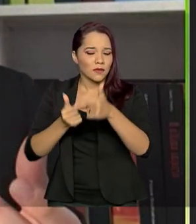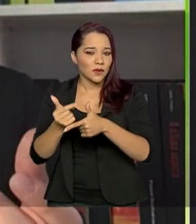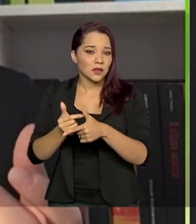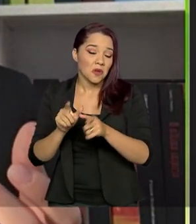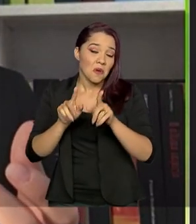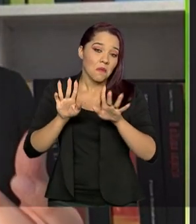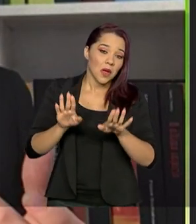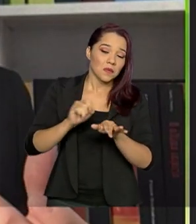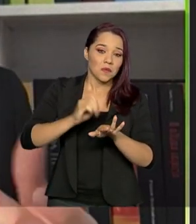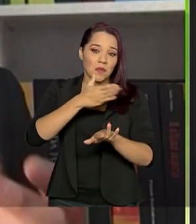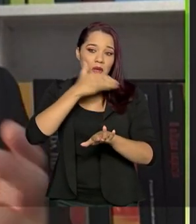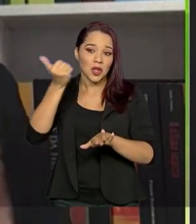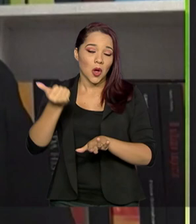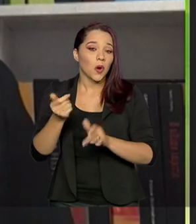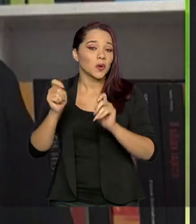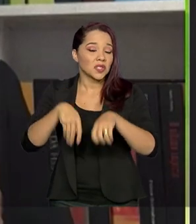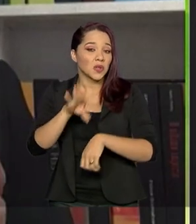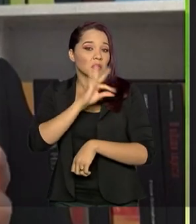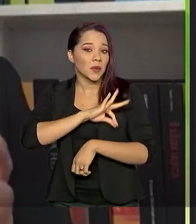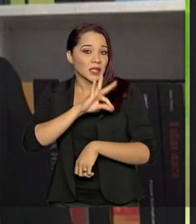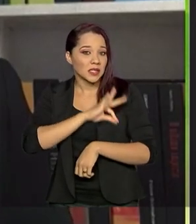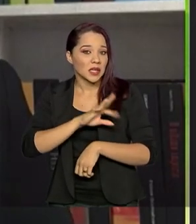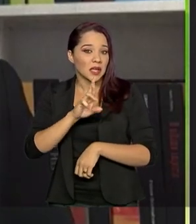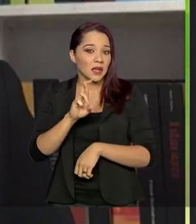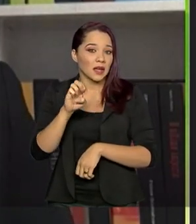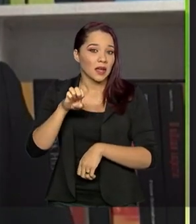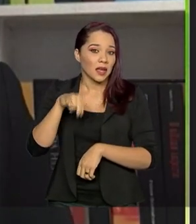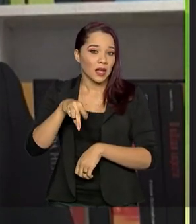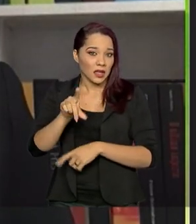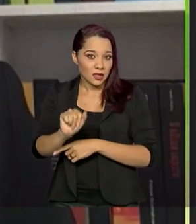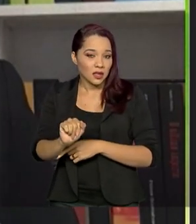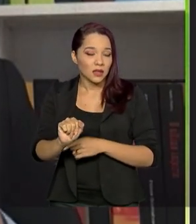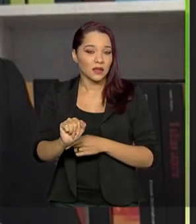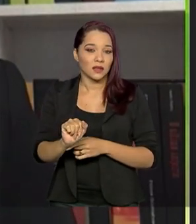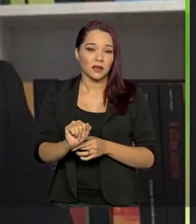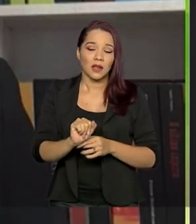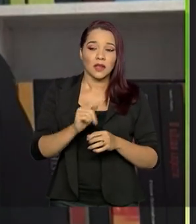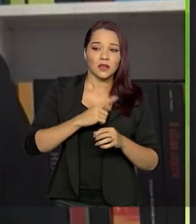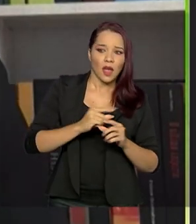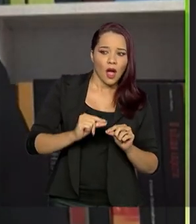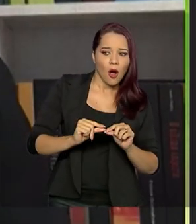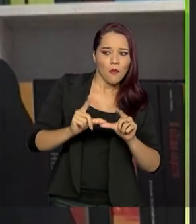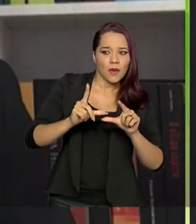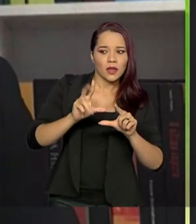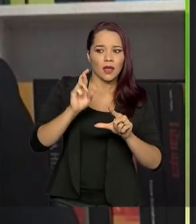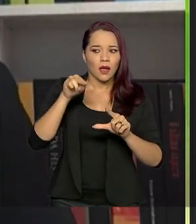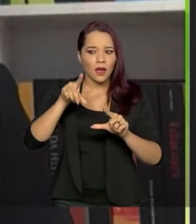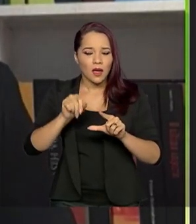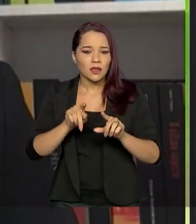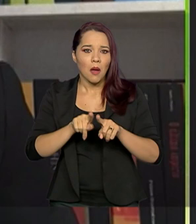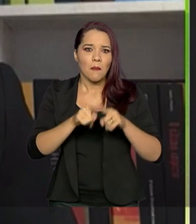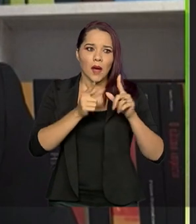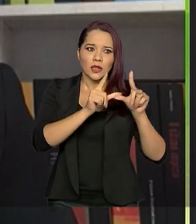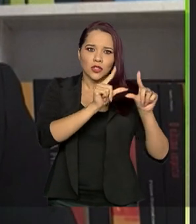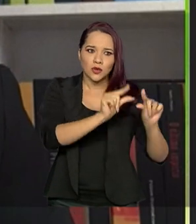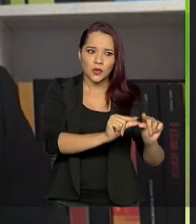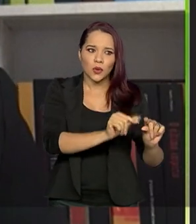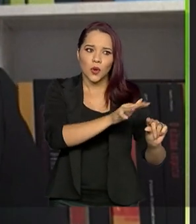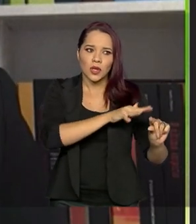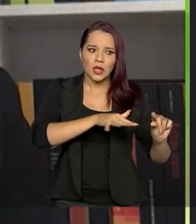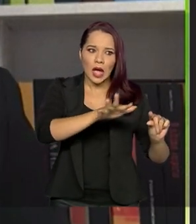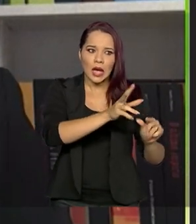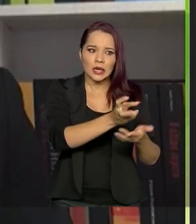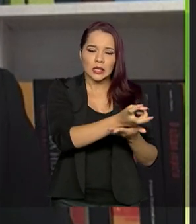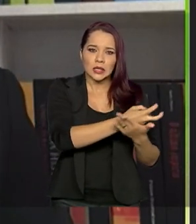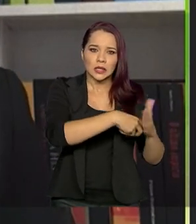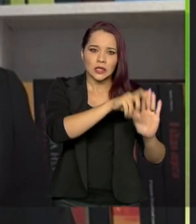uma melhor condição sobre a renda, tem um agravante sobre a renda, mas alivia sobre a